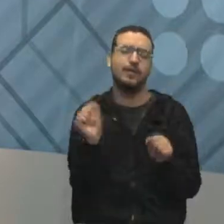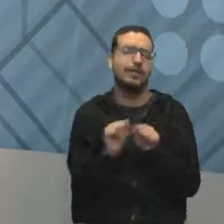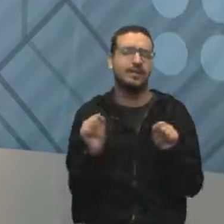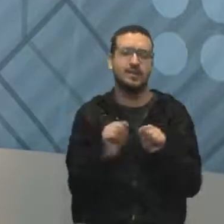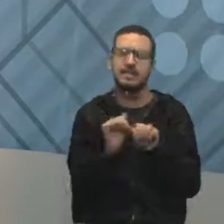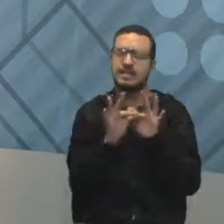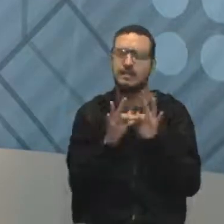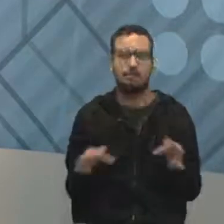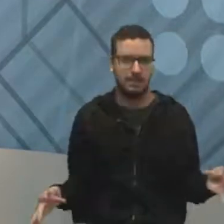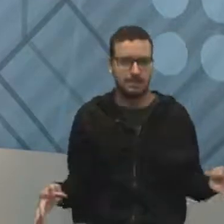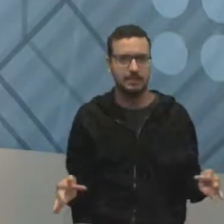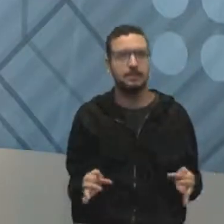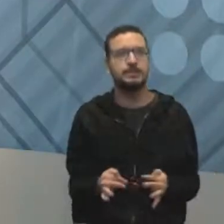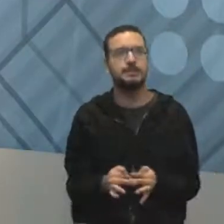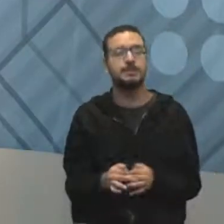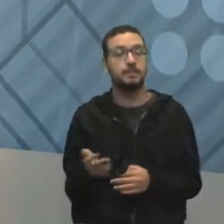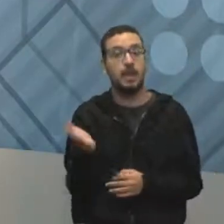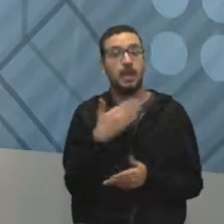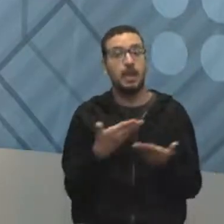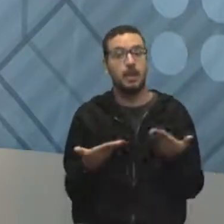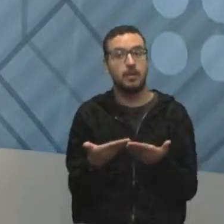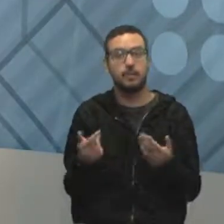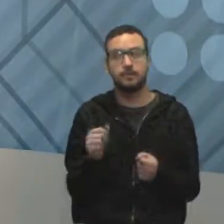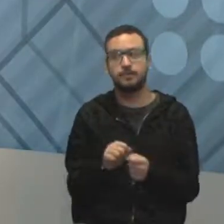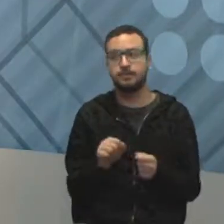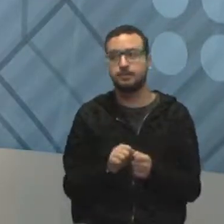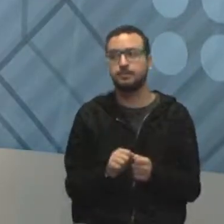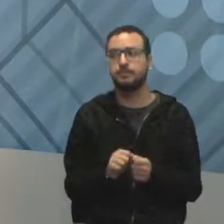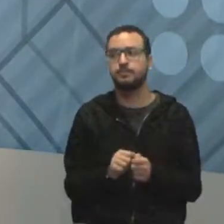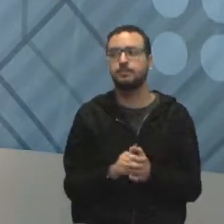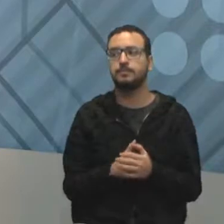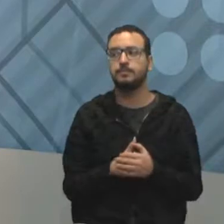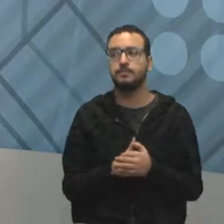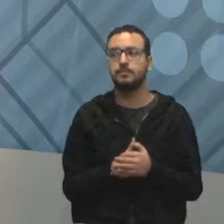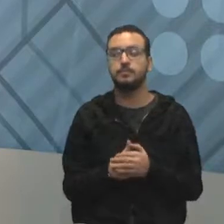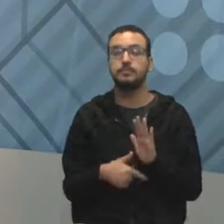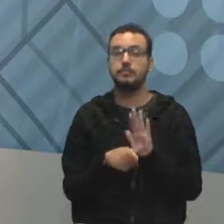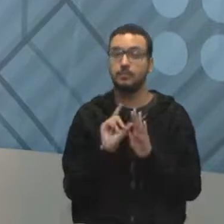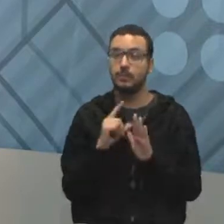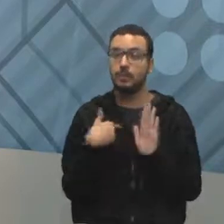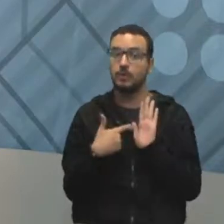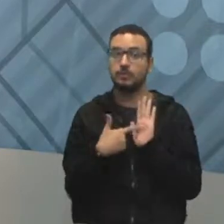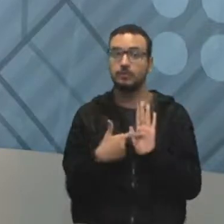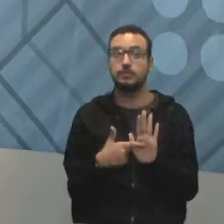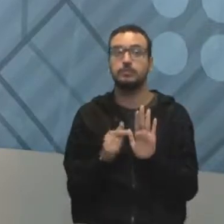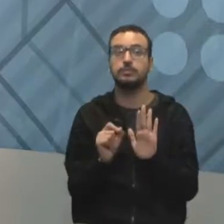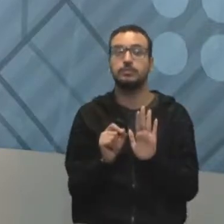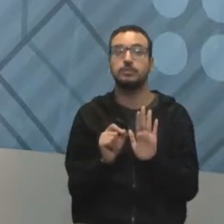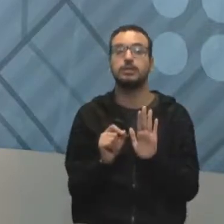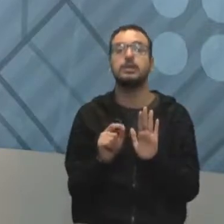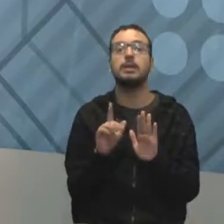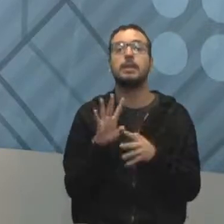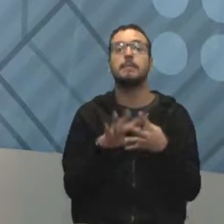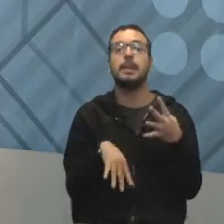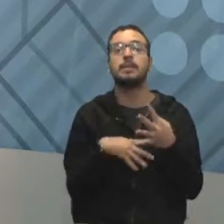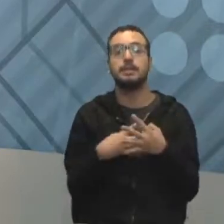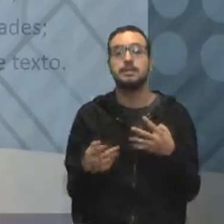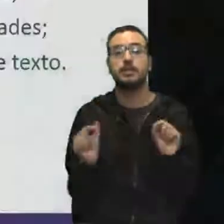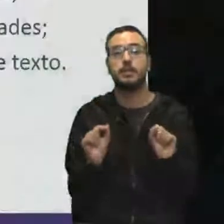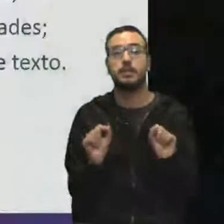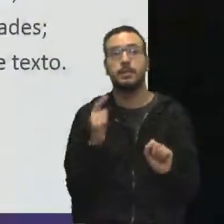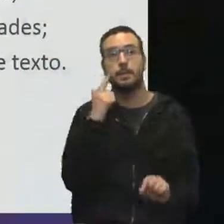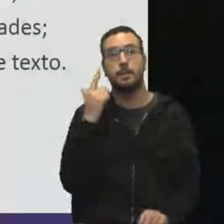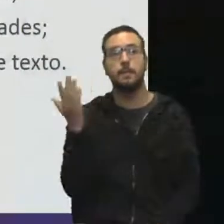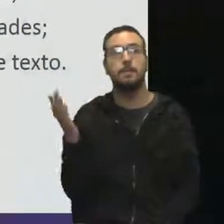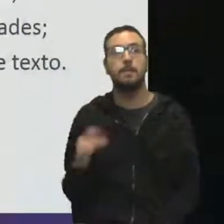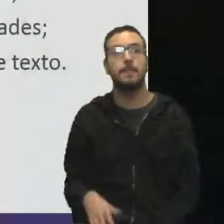muito simples de montar. E é isso que a gente vai fazer lá na cidade do rock agora. Só que antes eu vou te mostrar o que são essas matrizes e esses gráficos. Dá